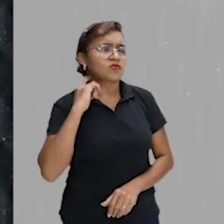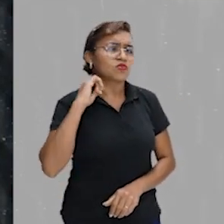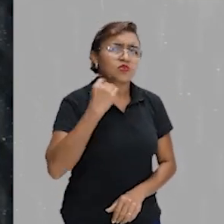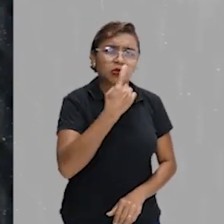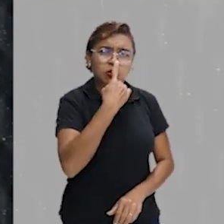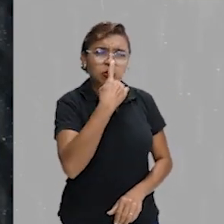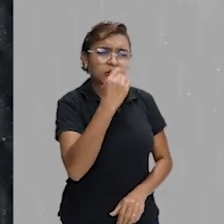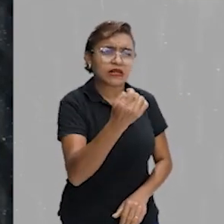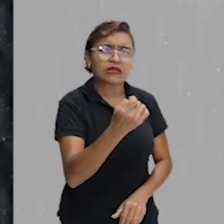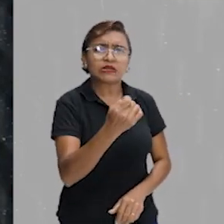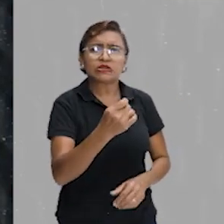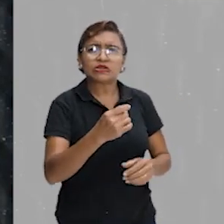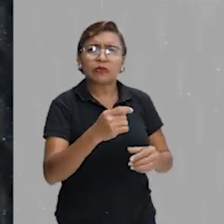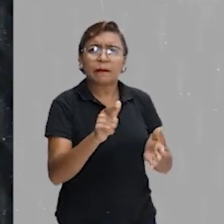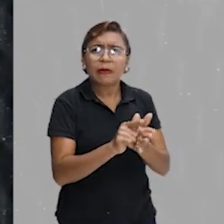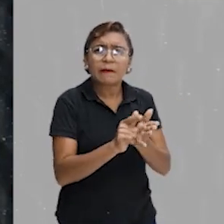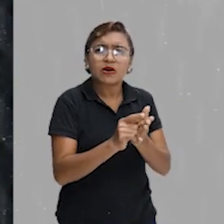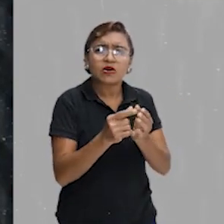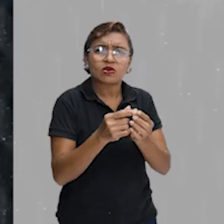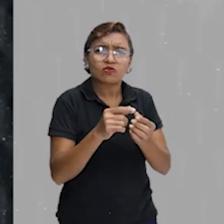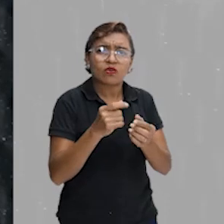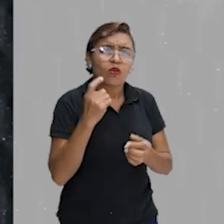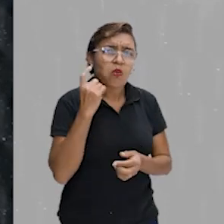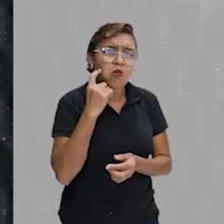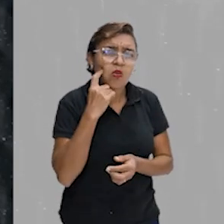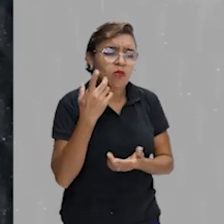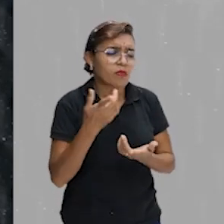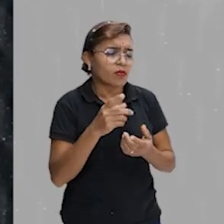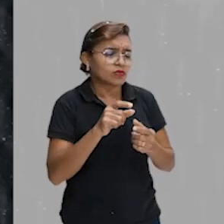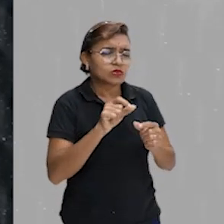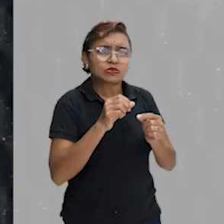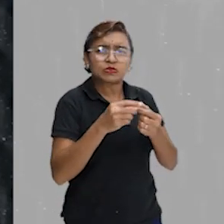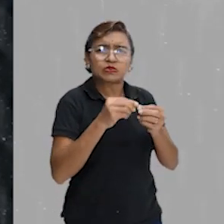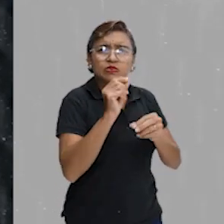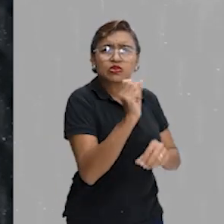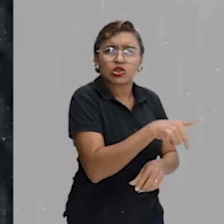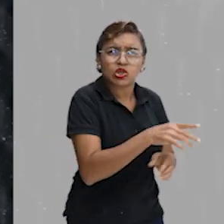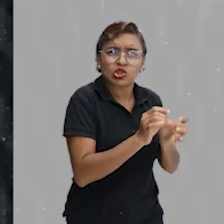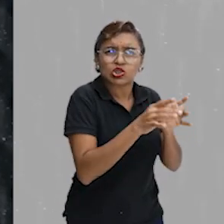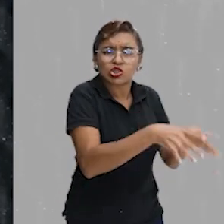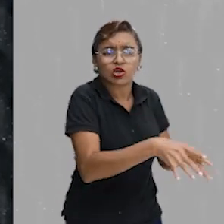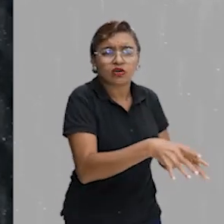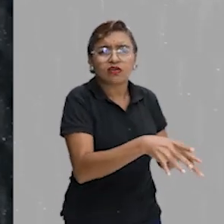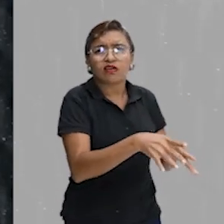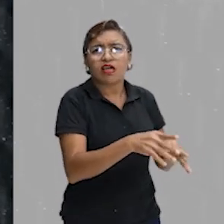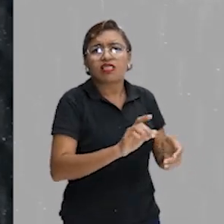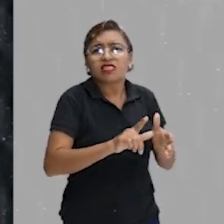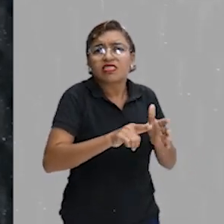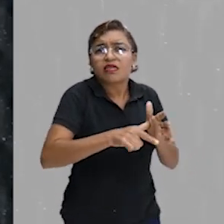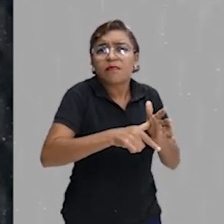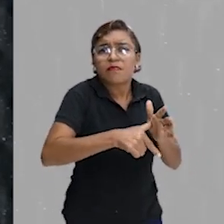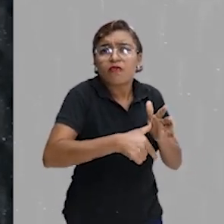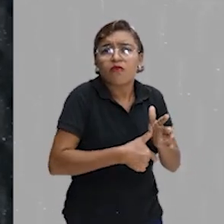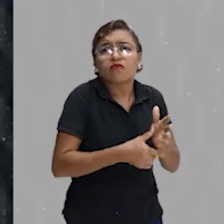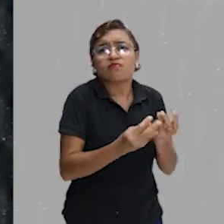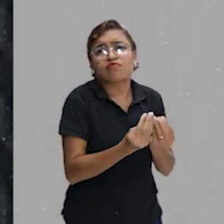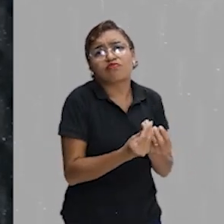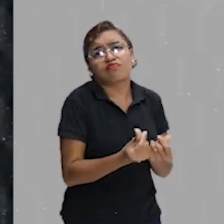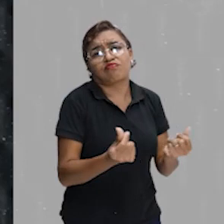fica, gera, demora demais para se dissolver no ambiente. E isso